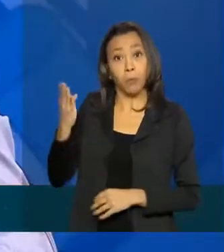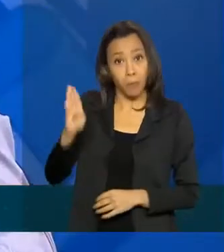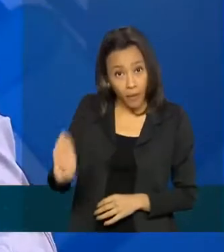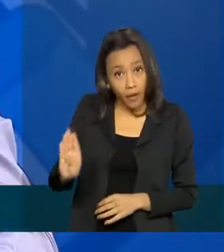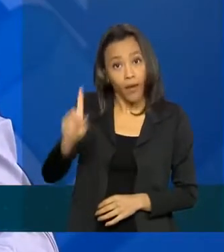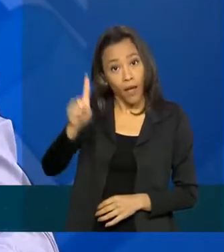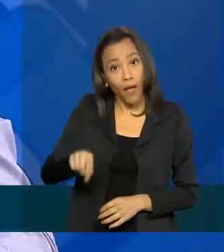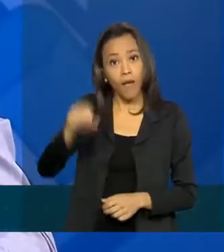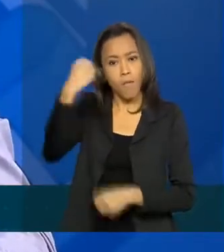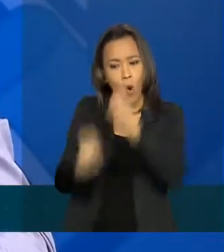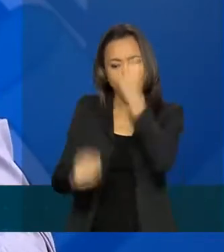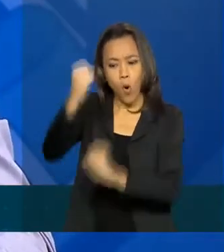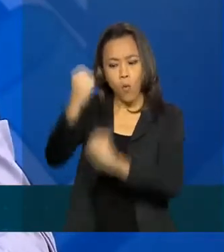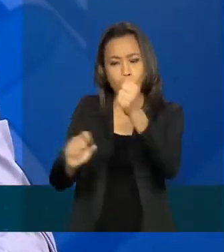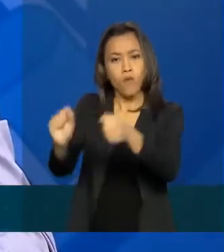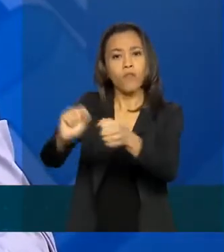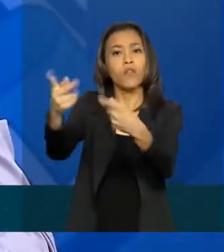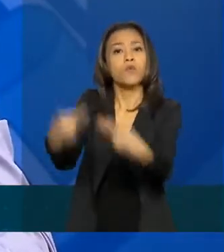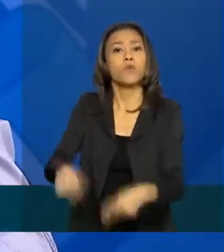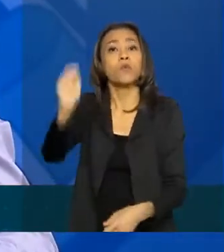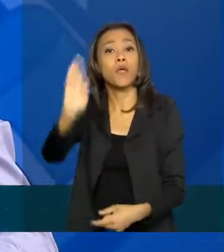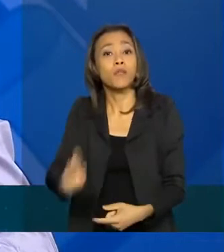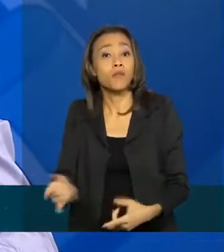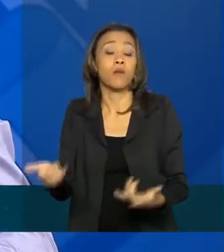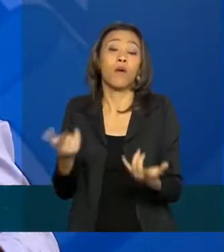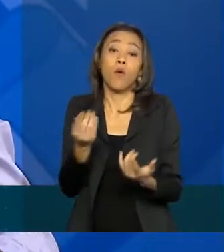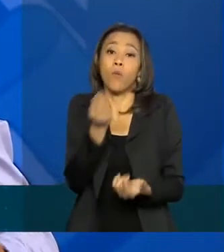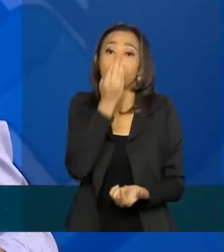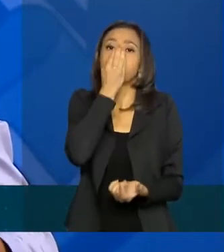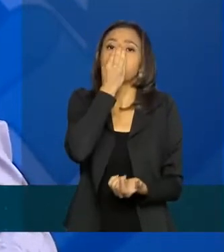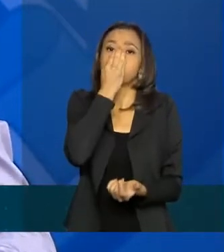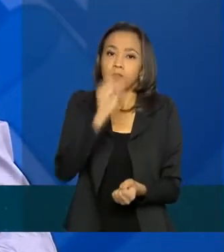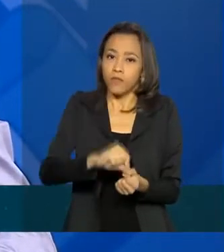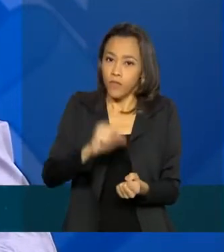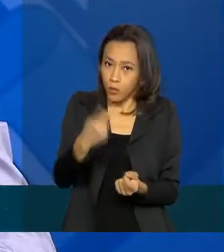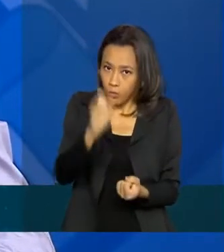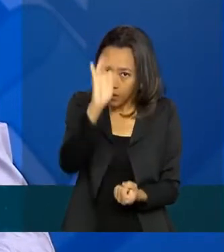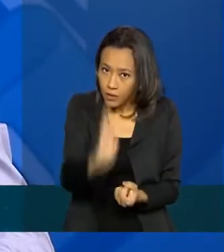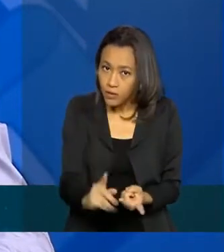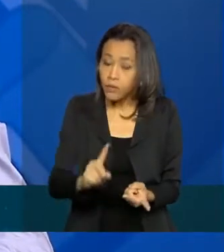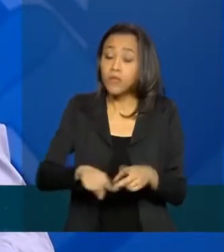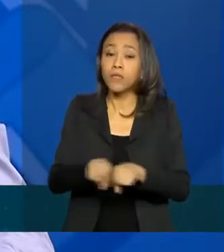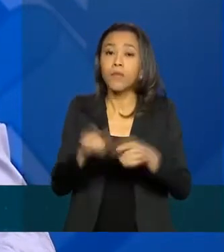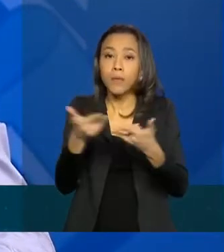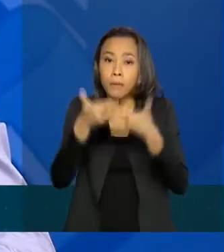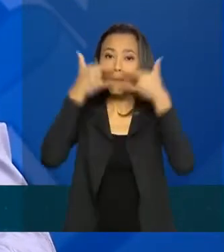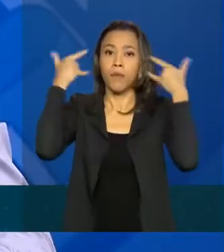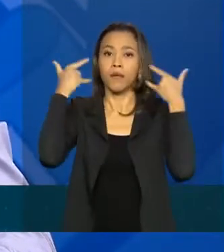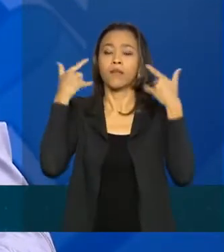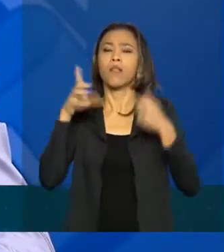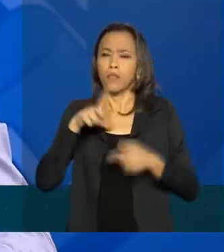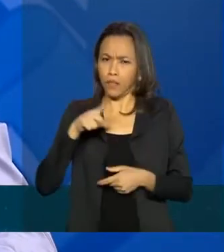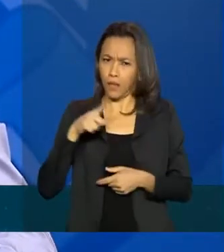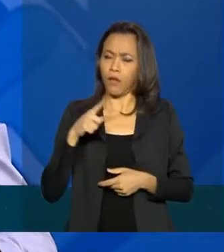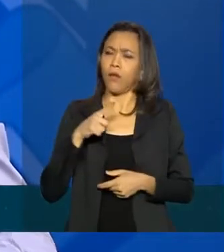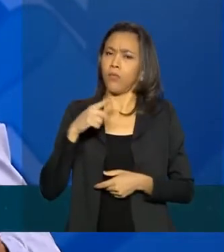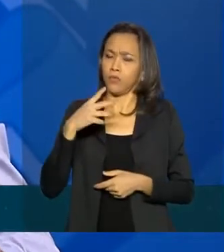tanto de máscaras como de respiradores. Nós já estamos hoje com algumas empresas nacionais